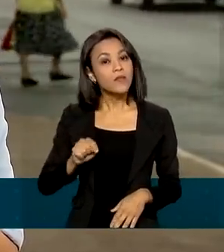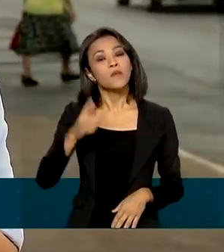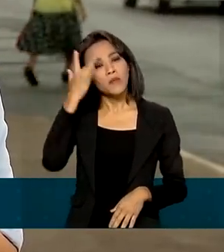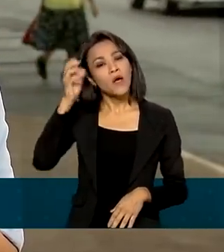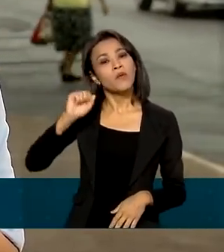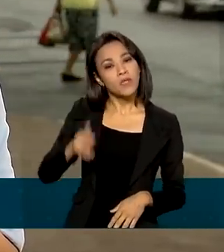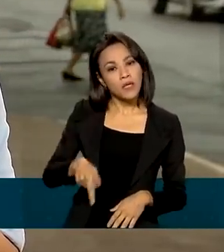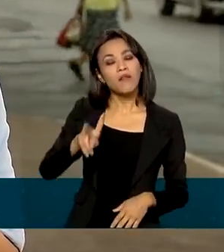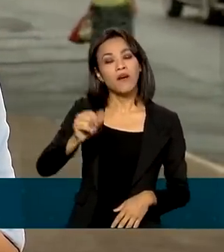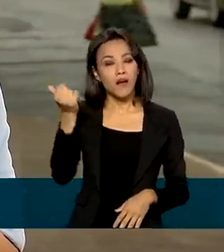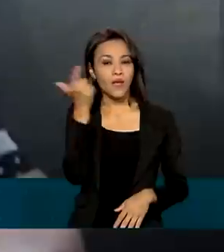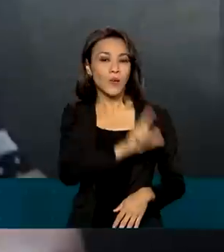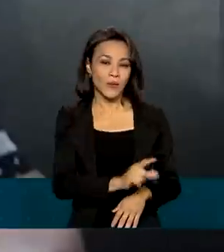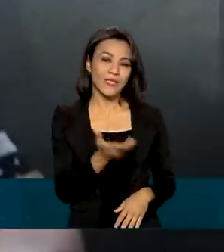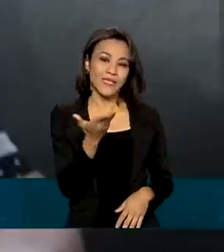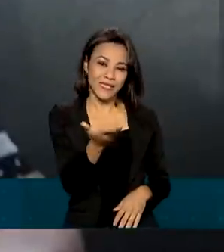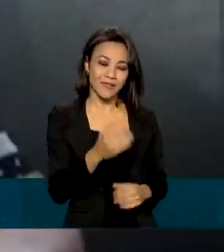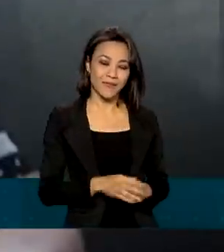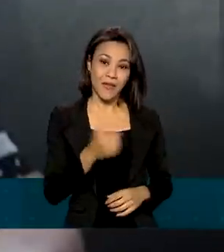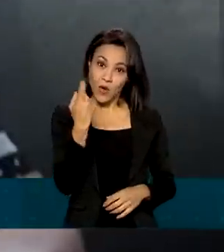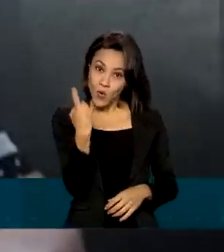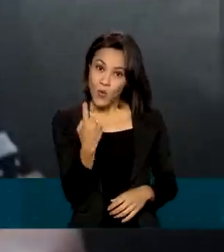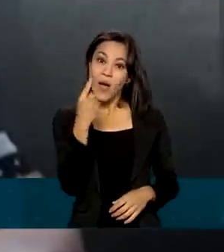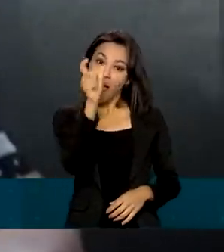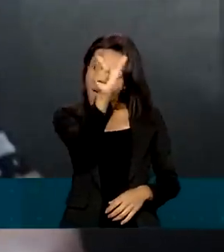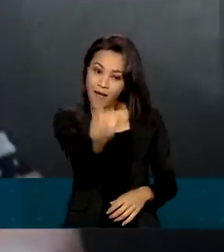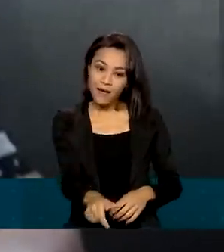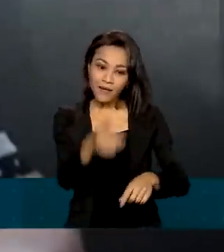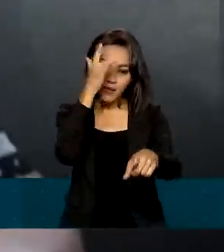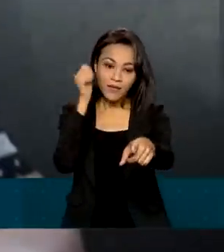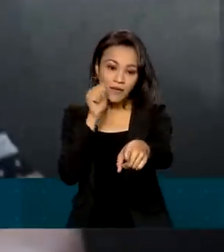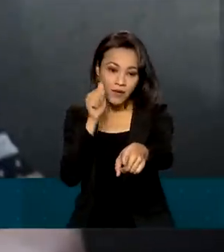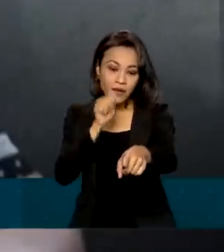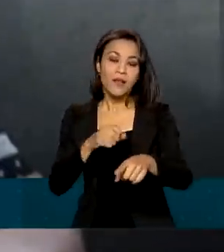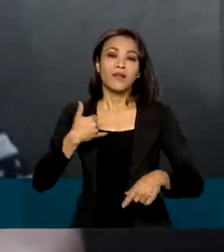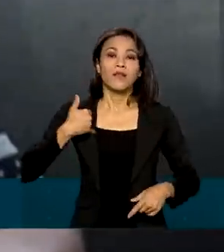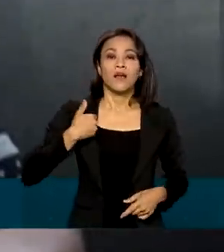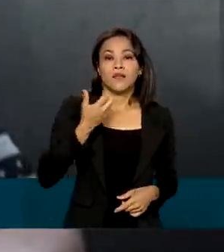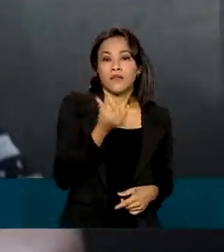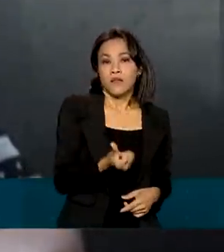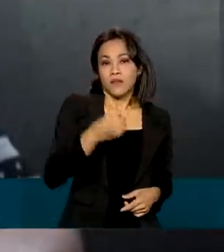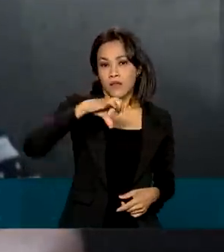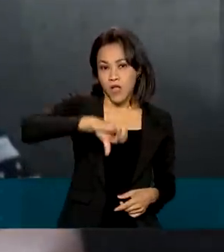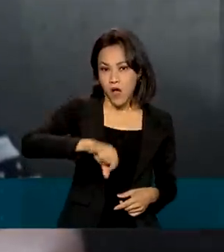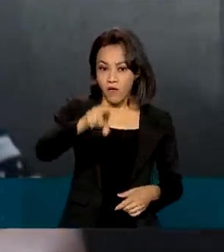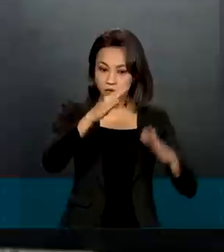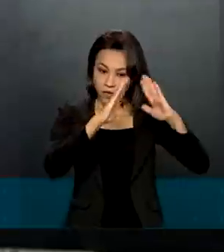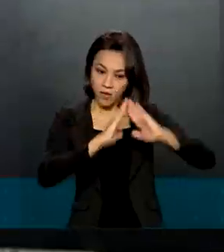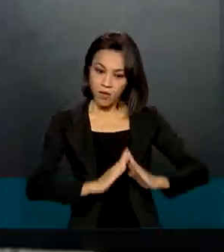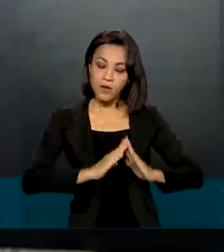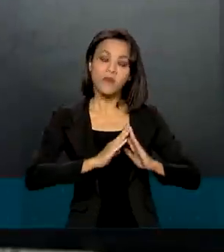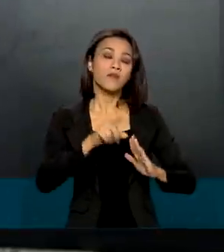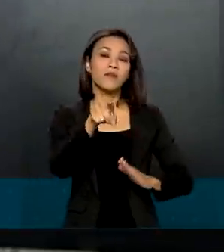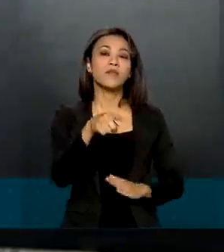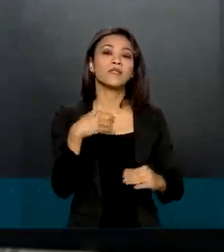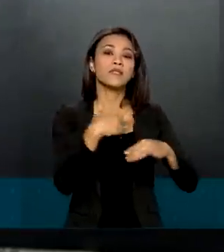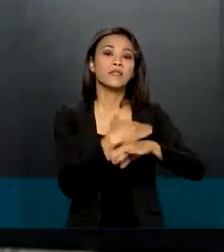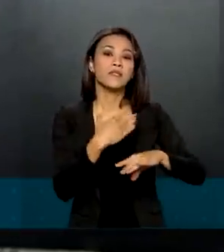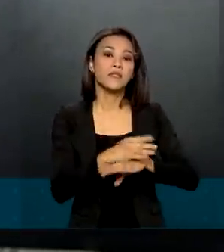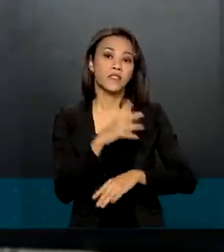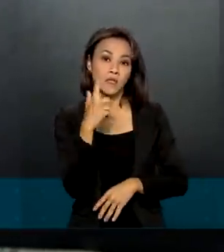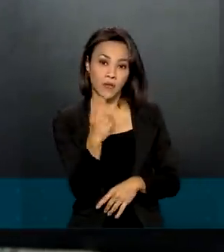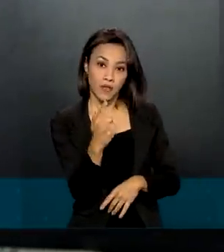vão ser beneficiados. Uma delas é a Marilena, de 69 anos, moradora de Goiânia, que fez tudo pelo